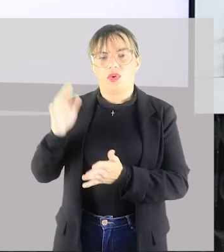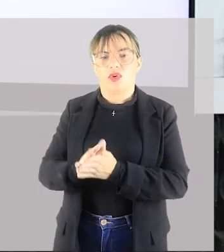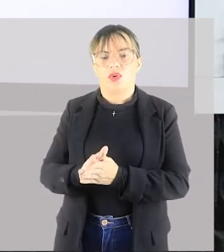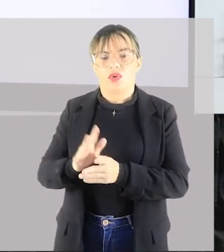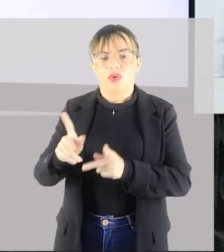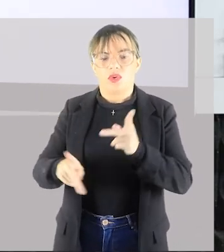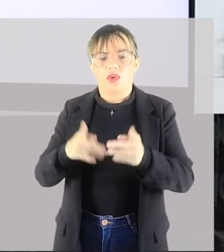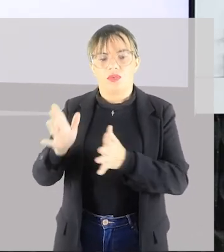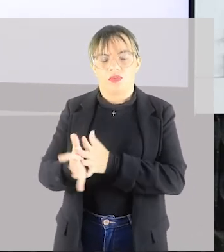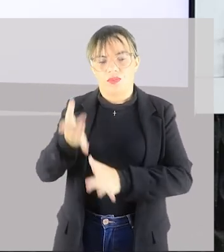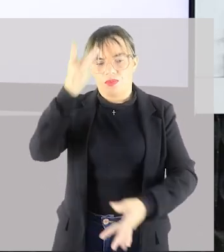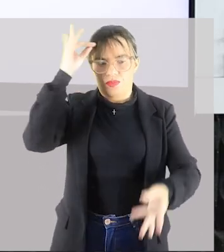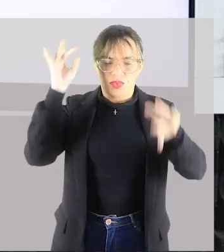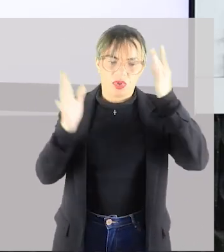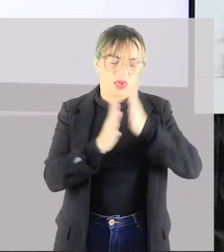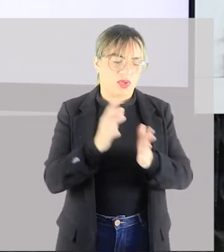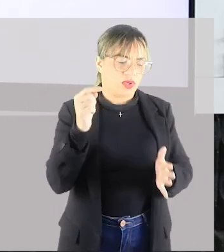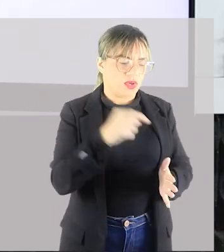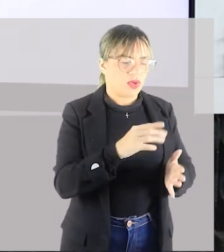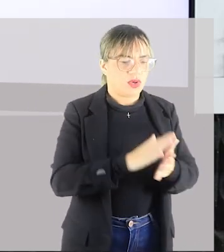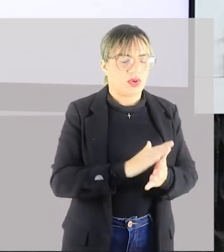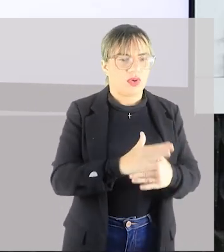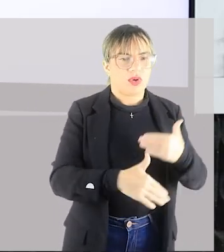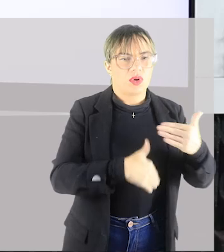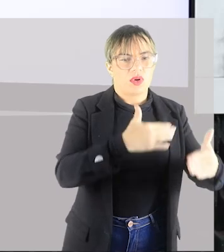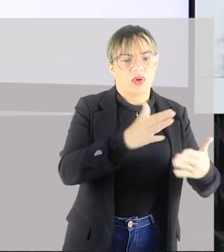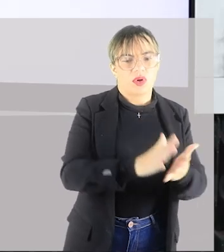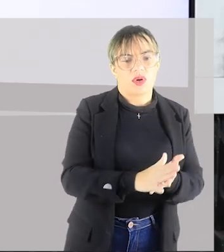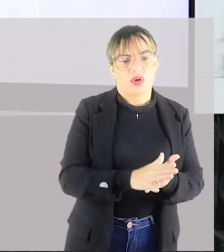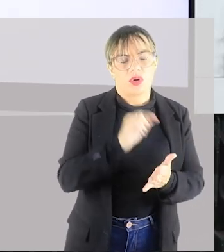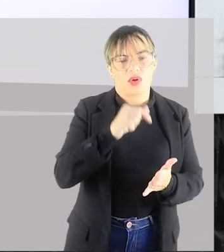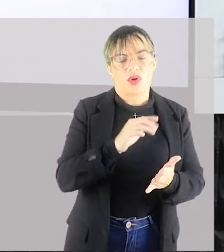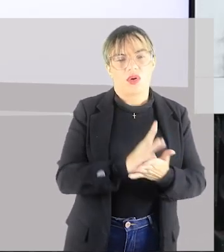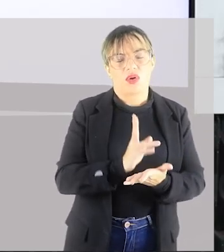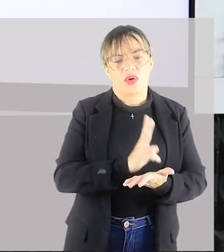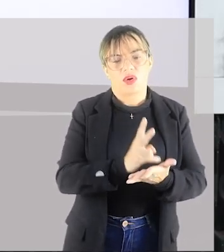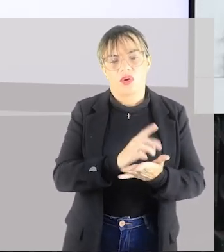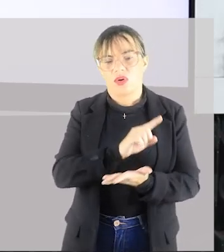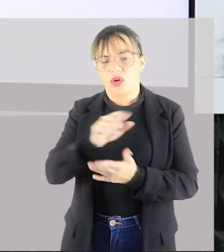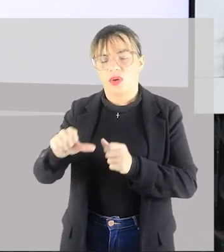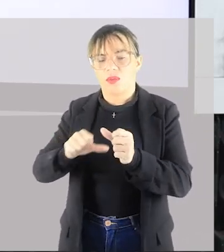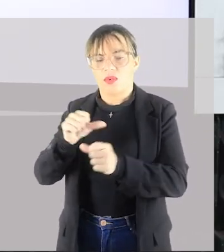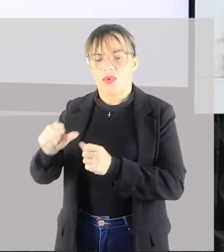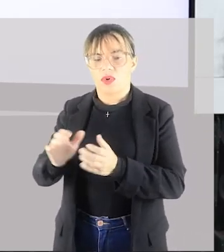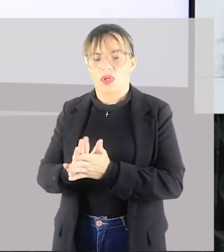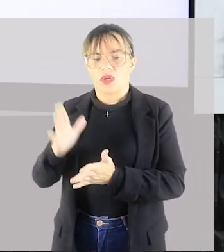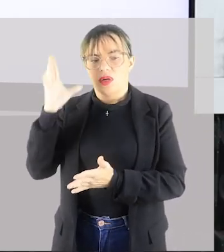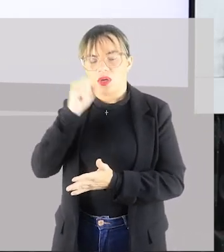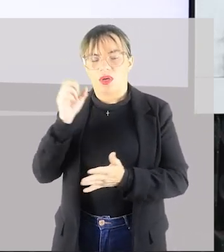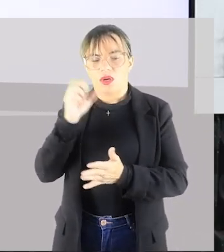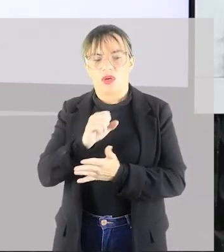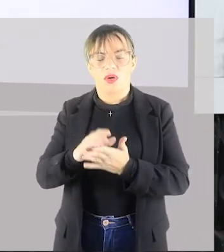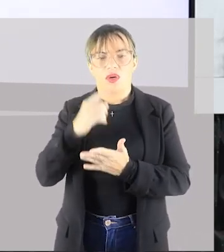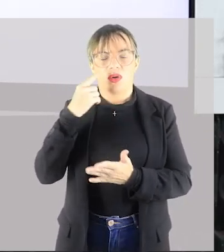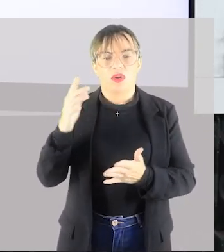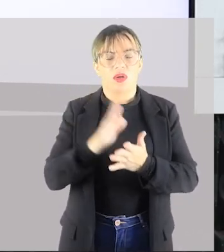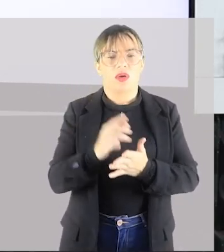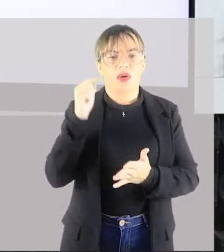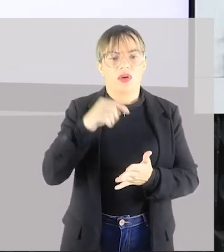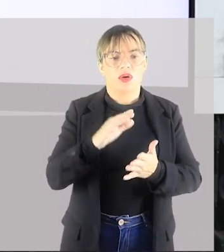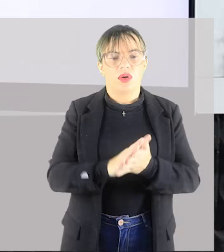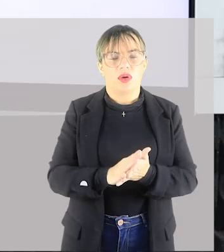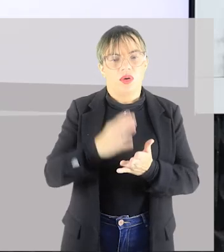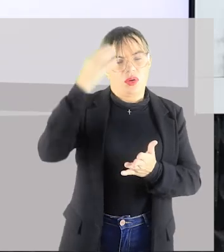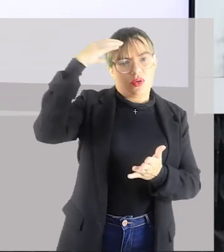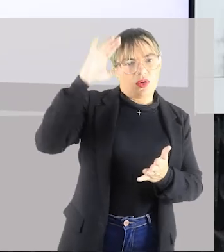Deixa de ser duradouras e passa a ser passageiro. As danças populares, a cultura popular,